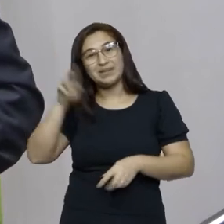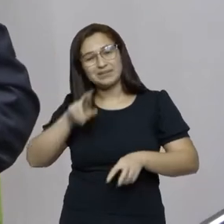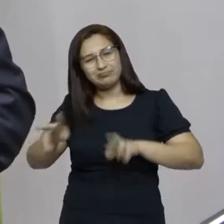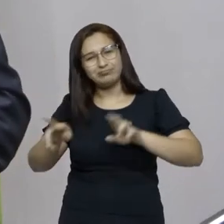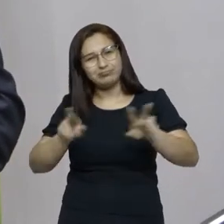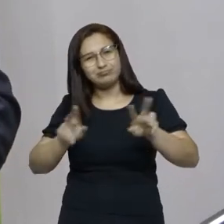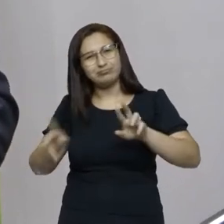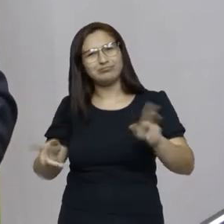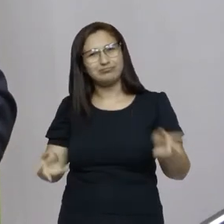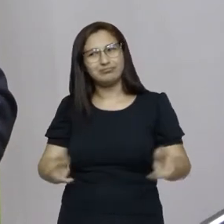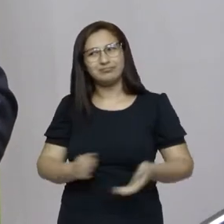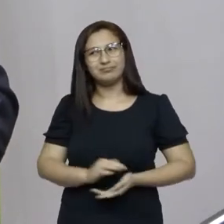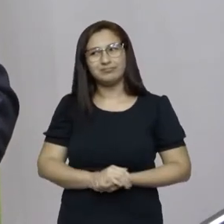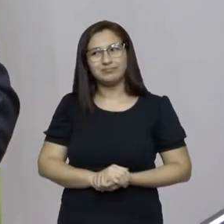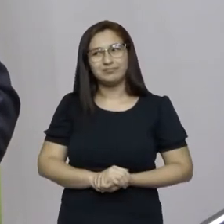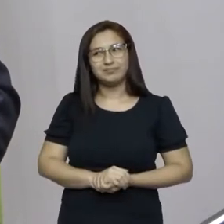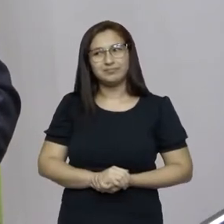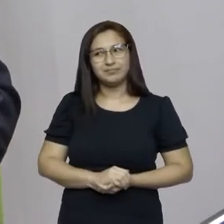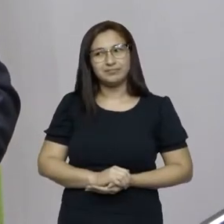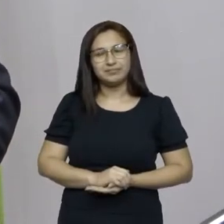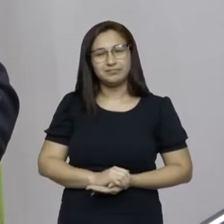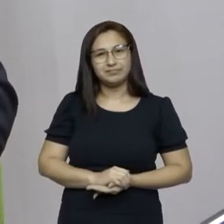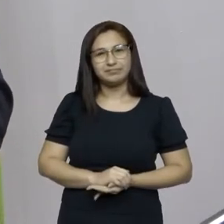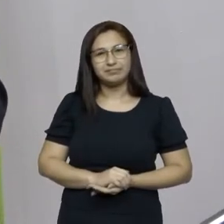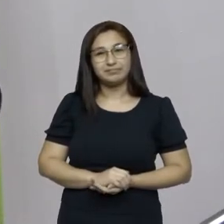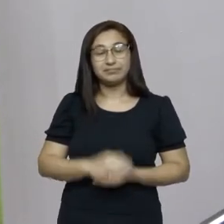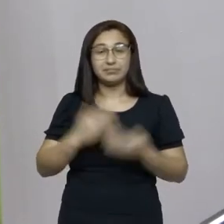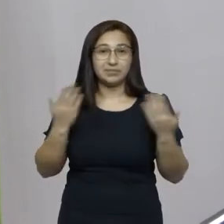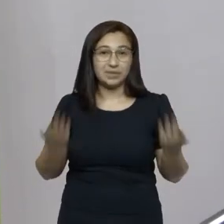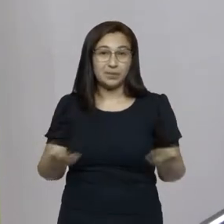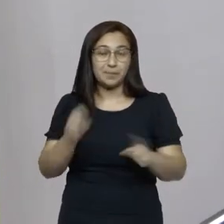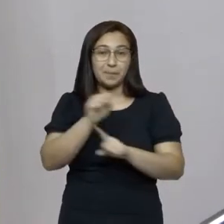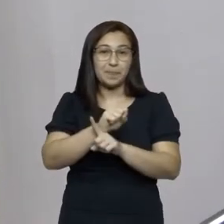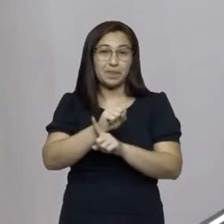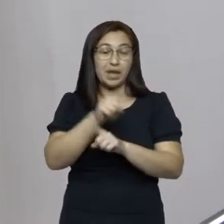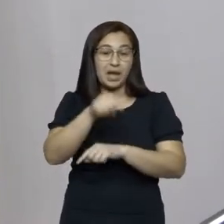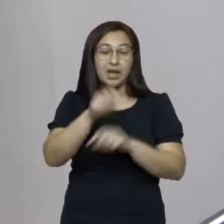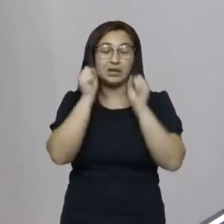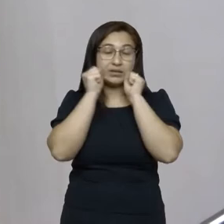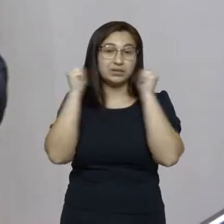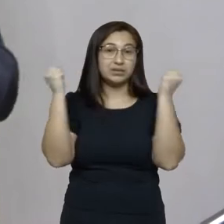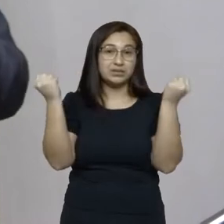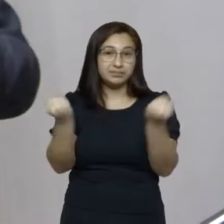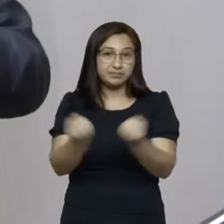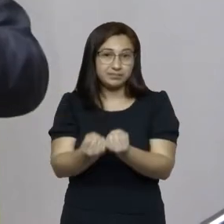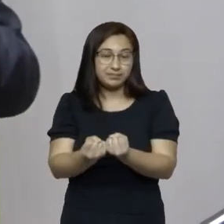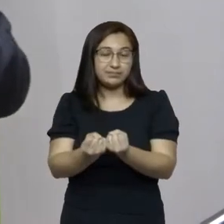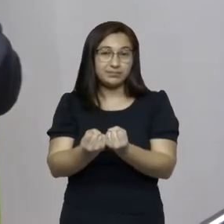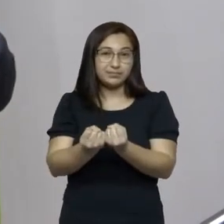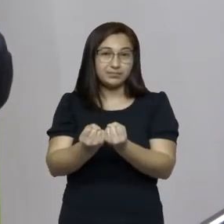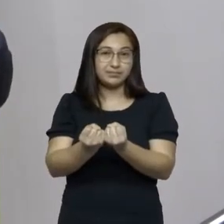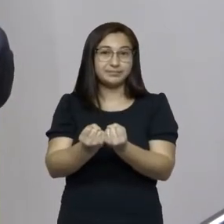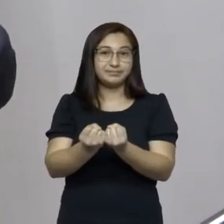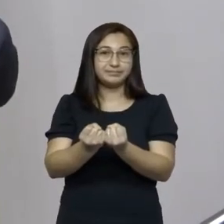pensar diferente. Então, o seminário que ele